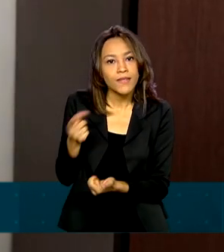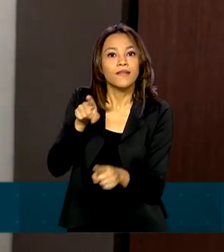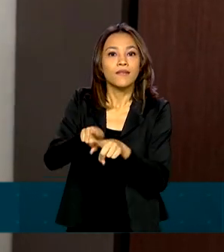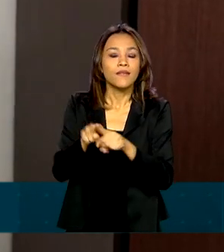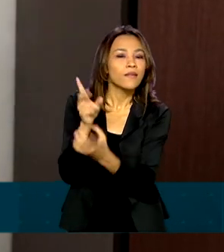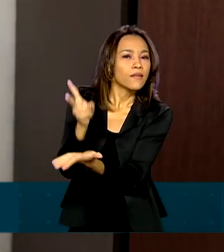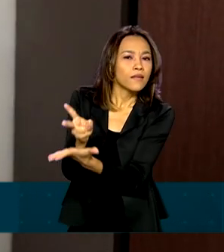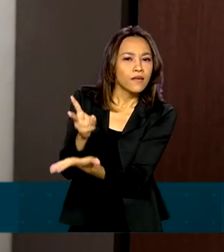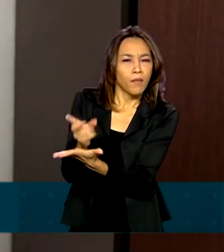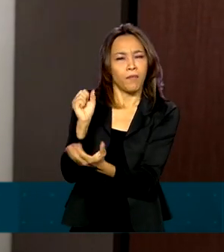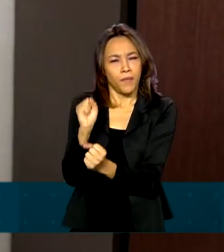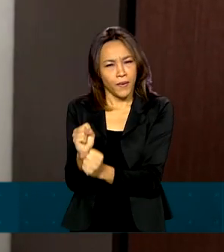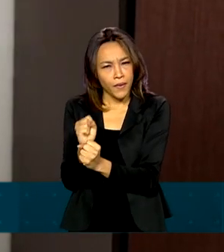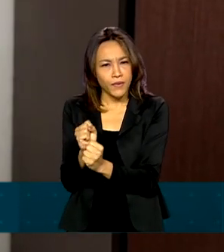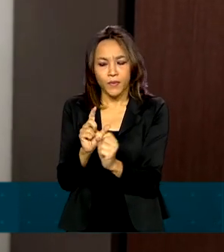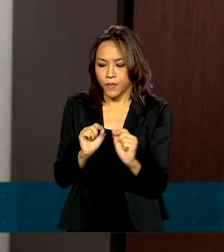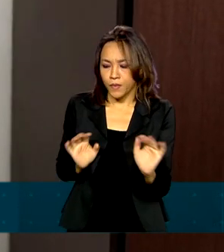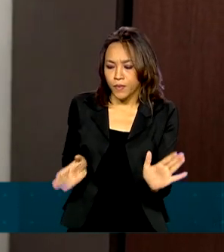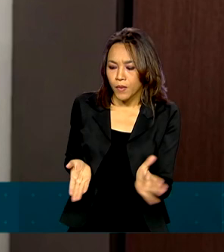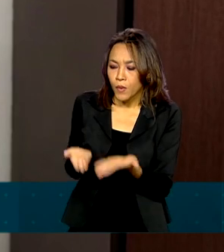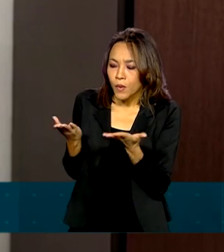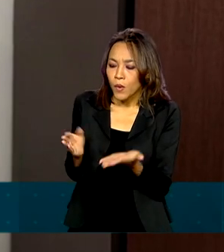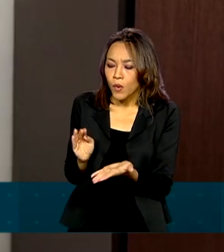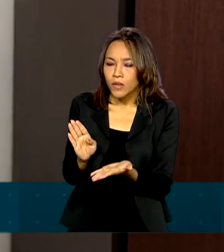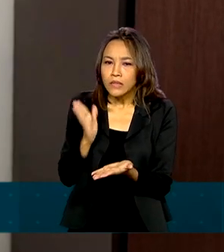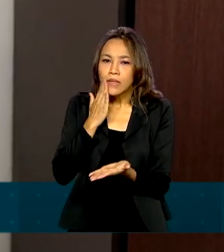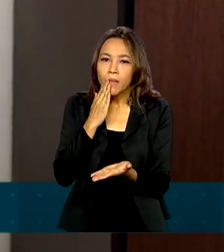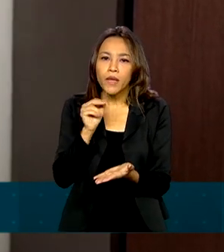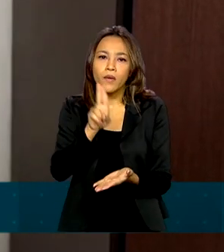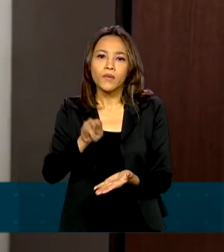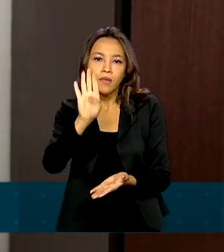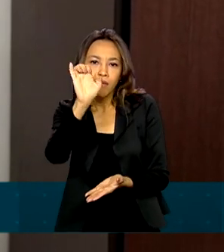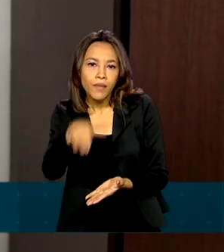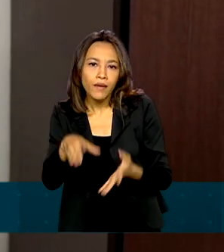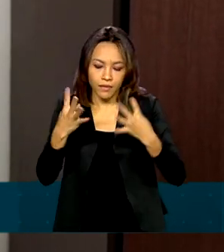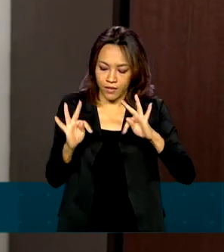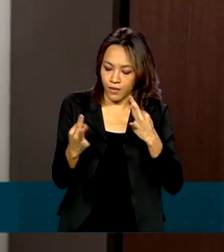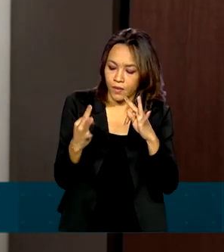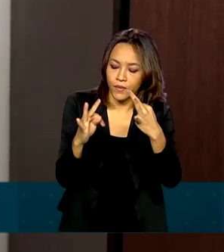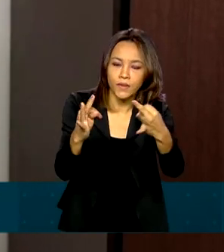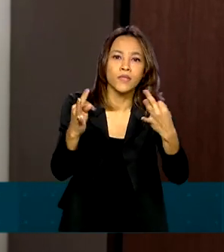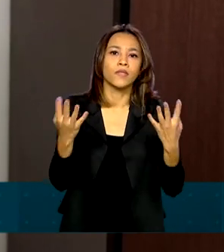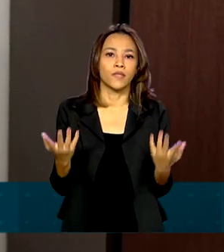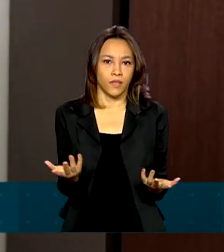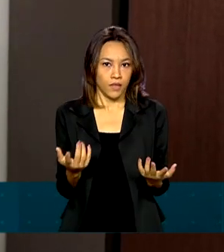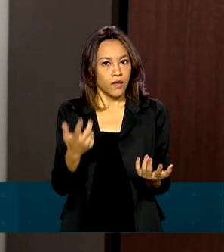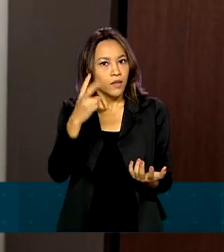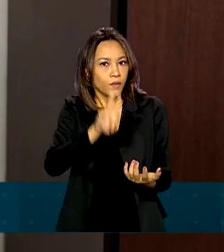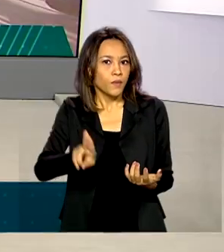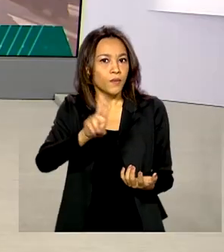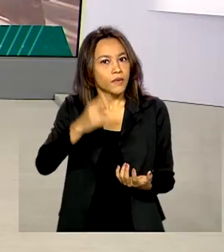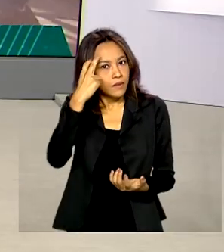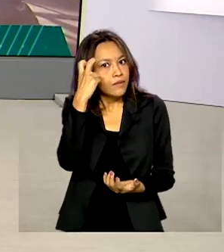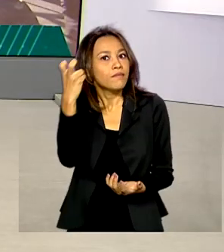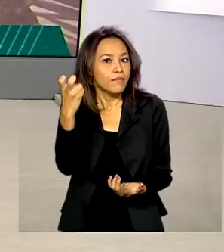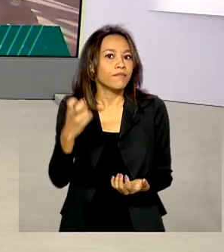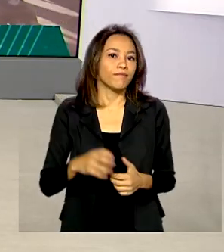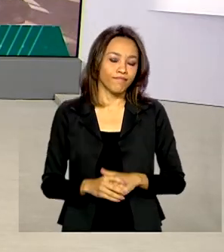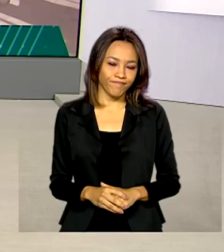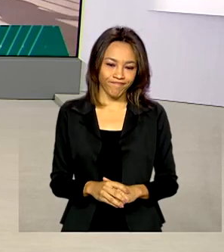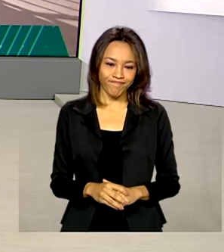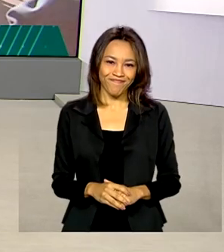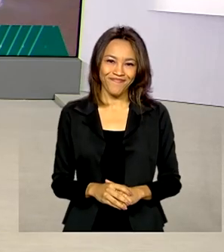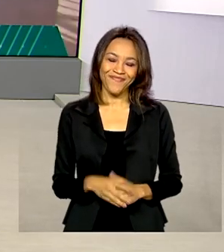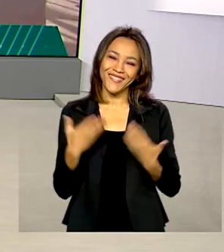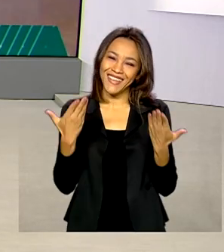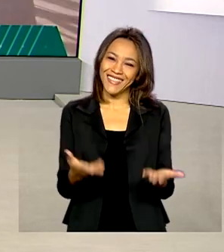tempo, ela pode fomentar um bom uso da tecnologia. Um uso moderado, um uso inteligente. O